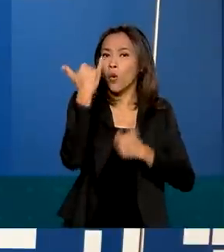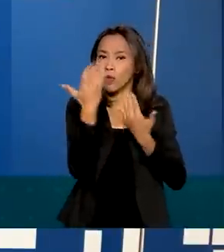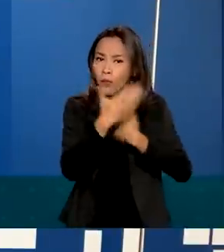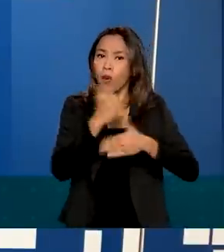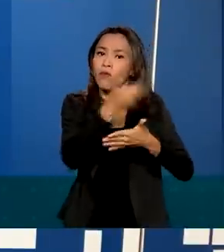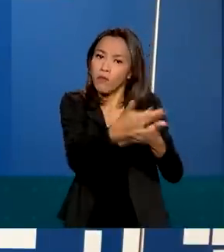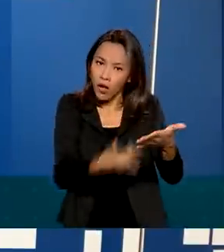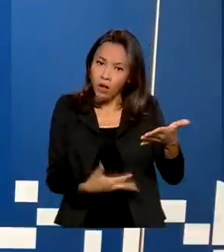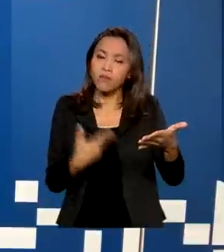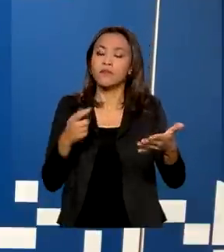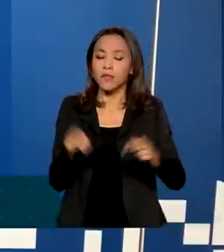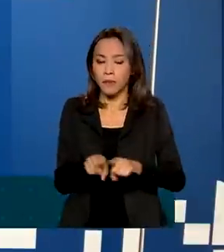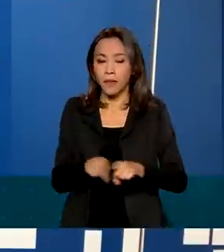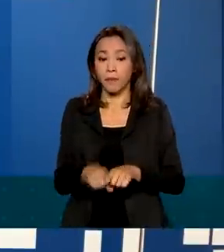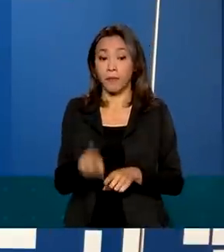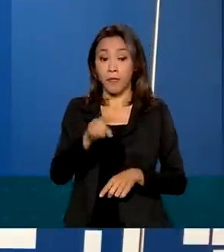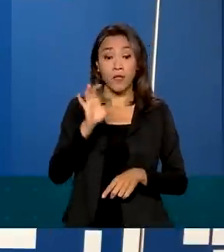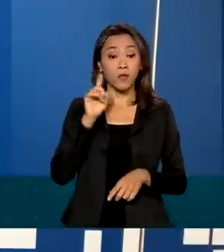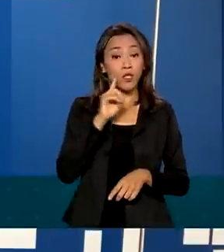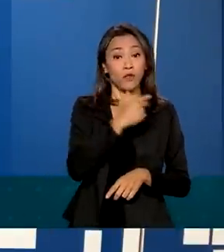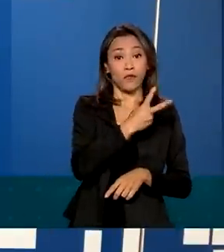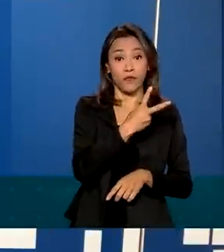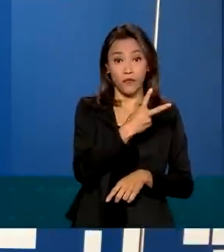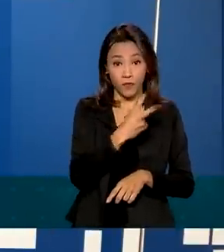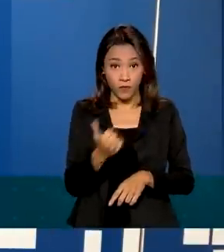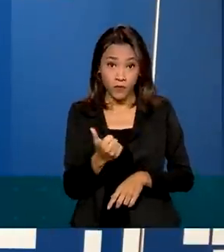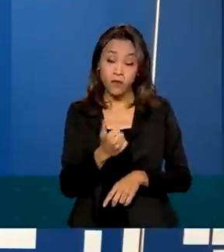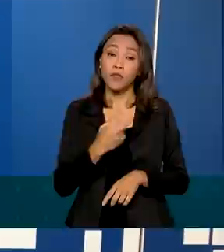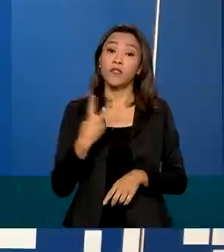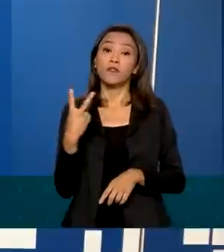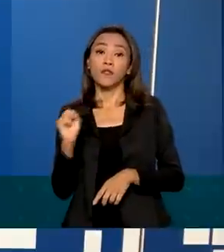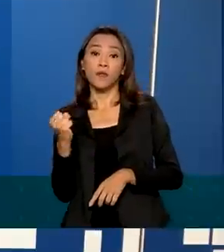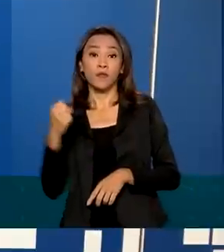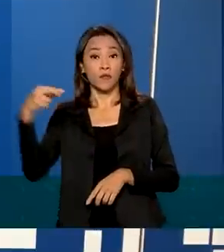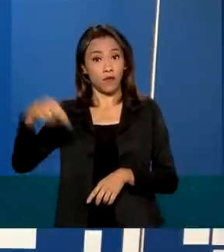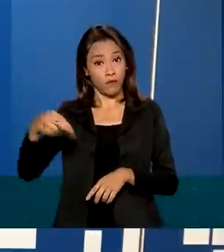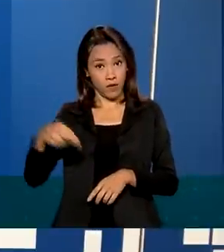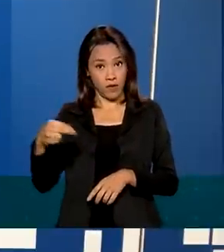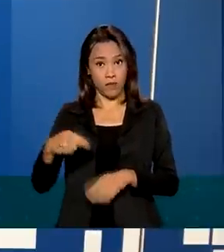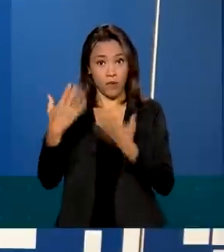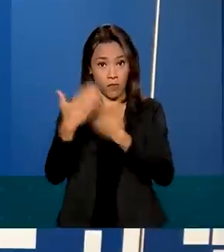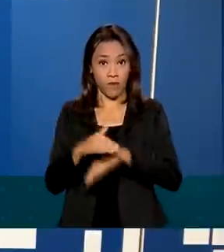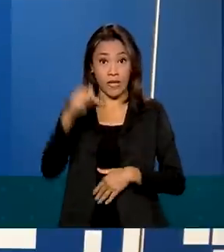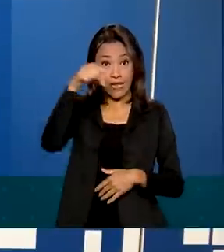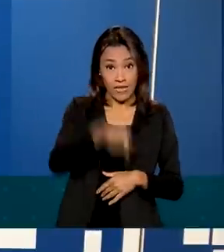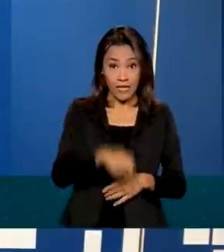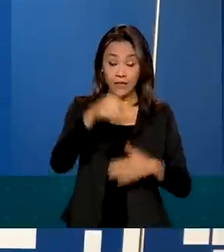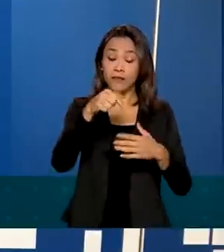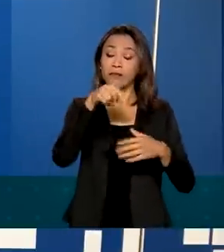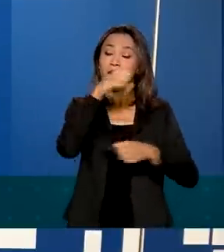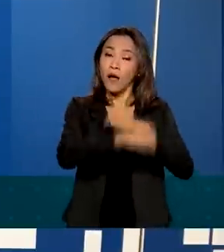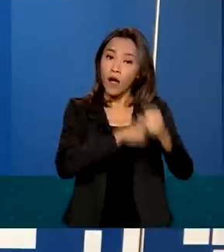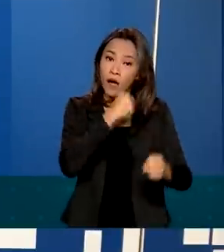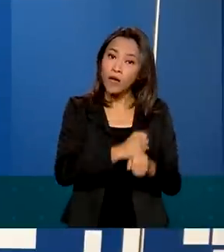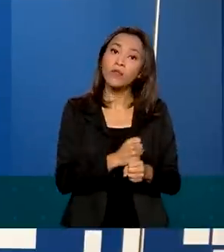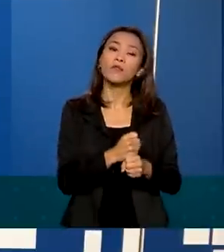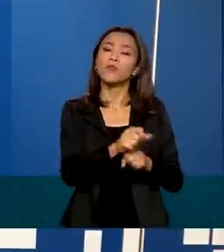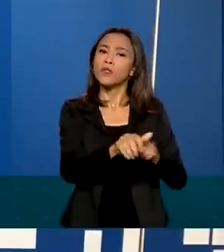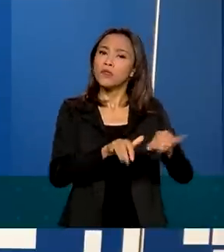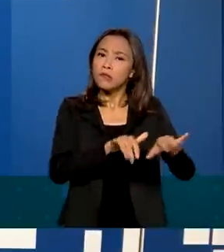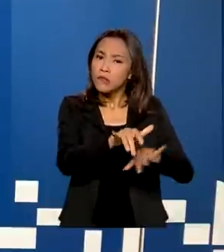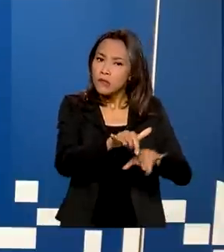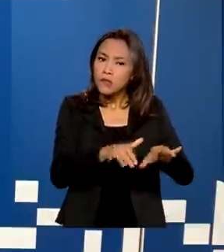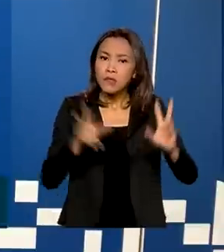dias 21 e 28 de novembro. Neste ano, a versão digital será aplicada nos mesmos